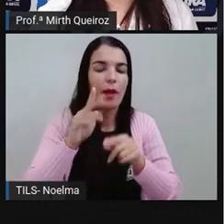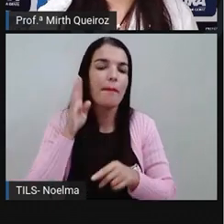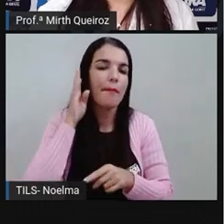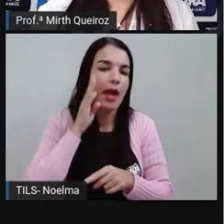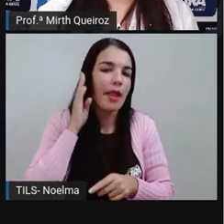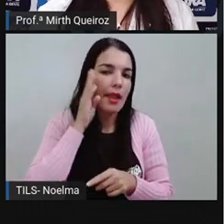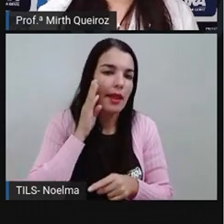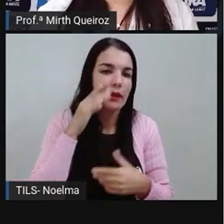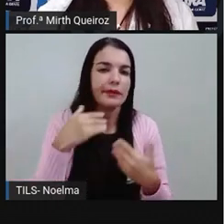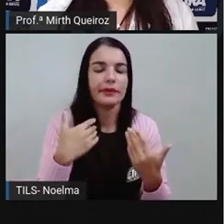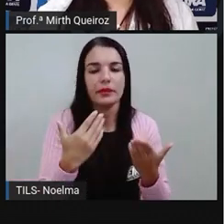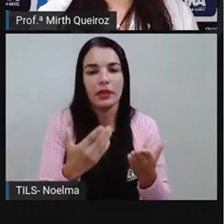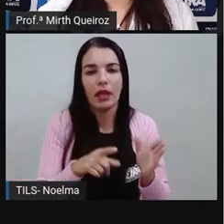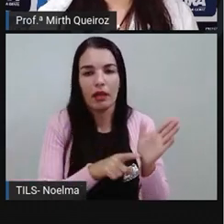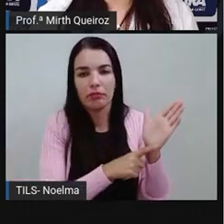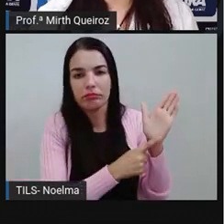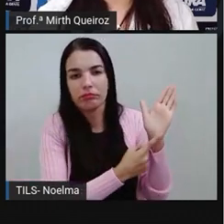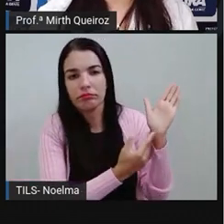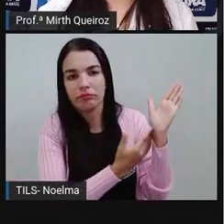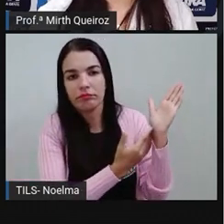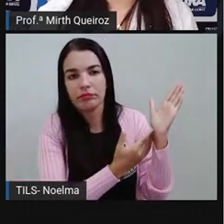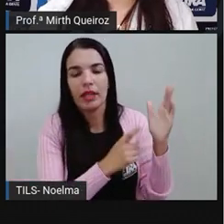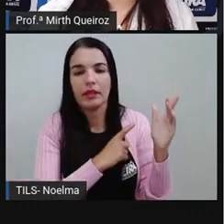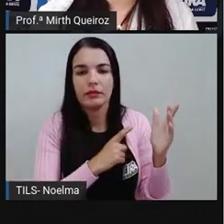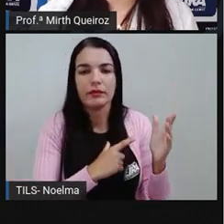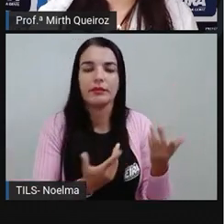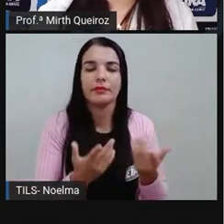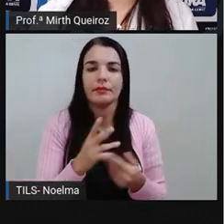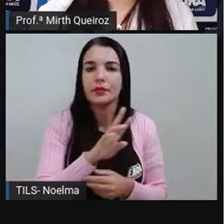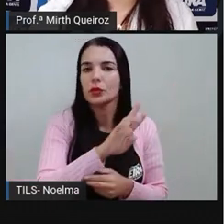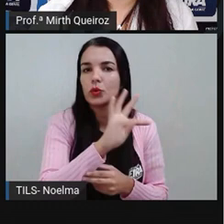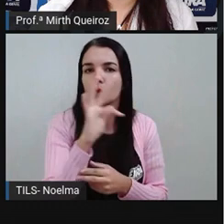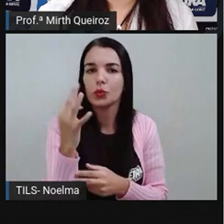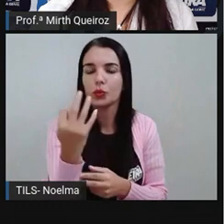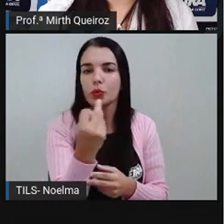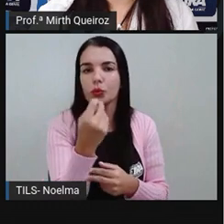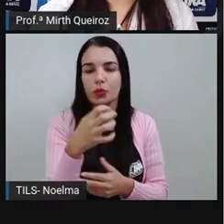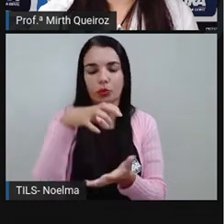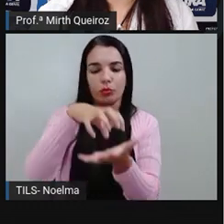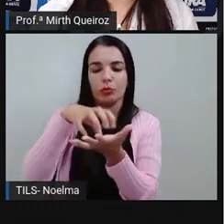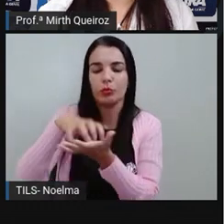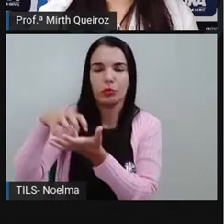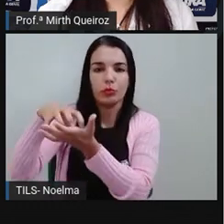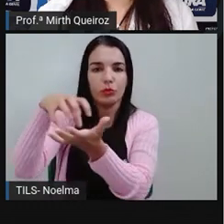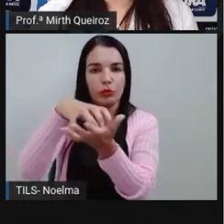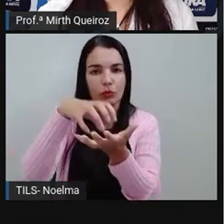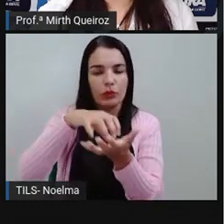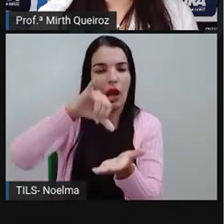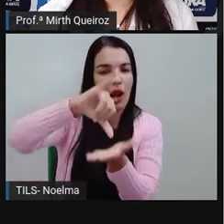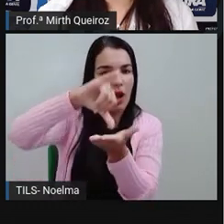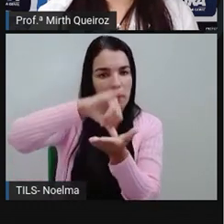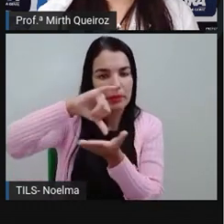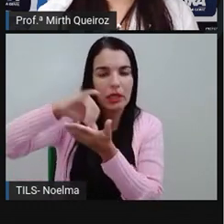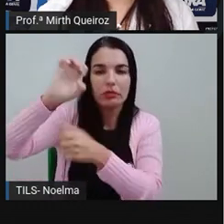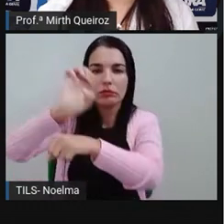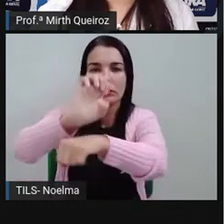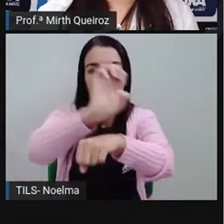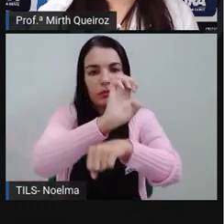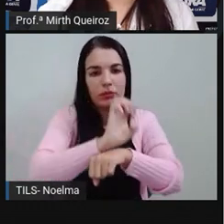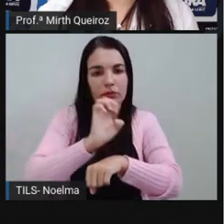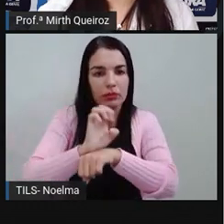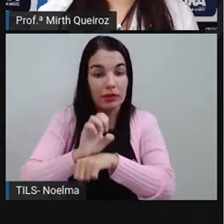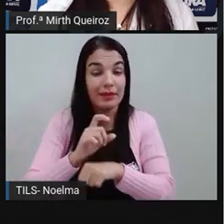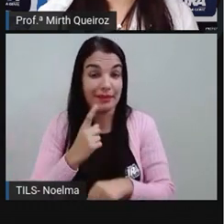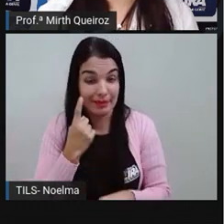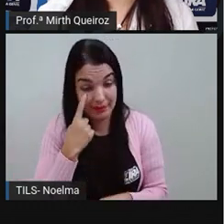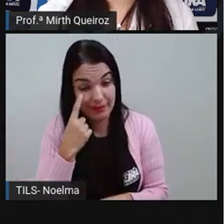Pará. Tocantins, Palmas, Rondônia, Porto Velho, Acre, Rio Branco. E o legal